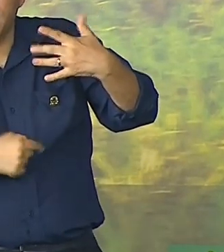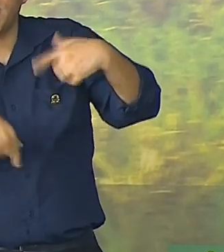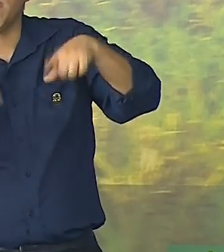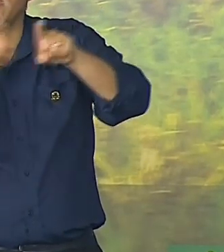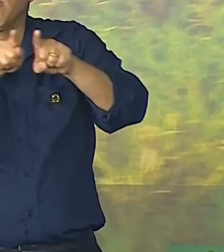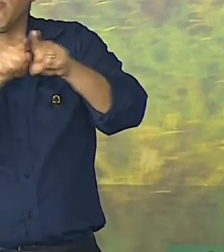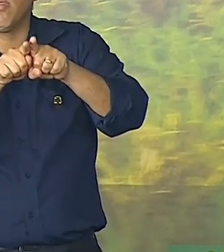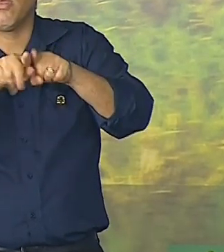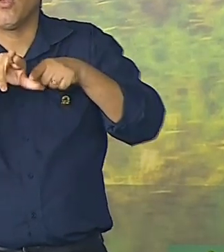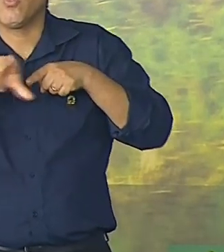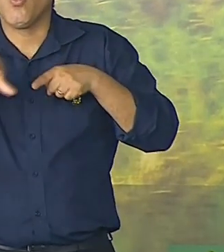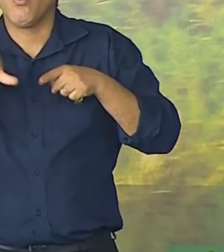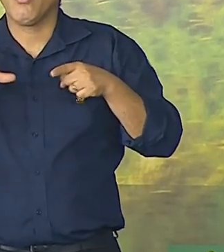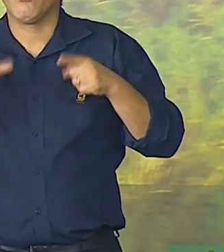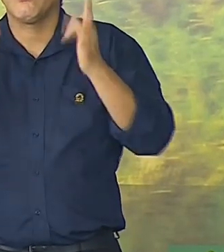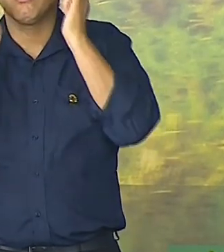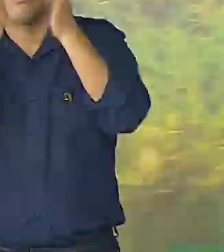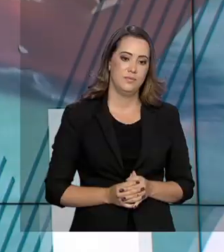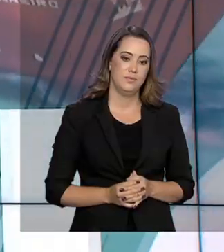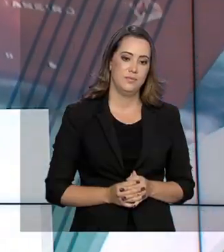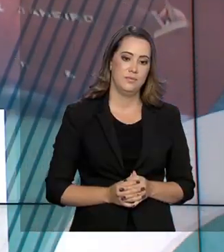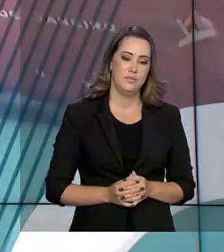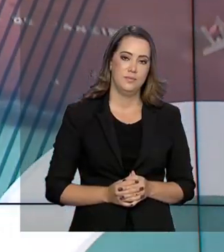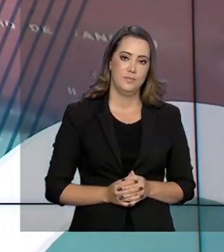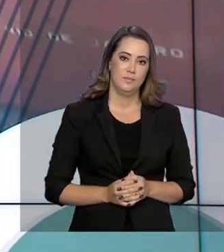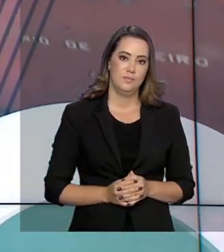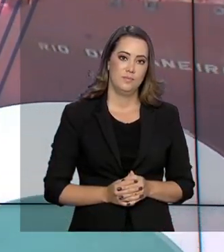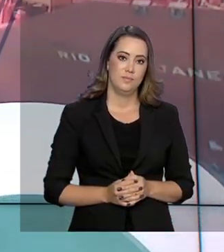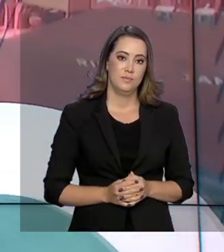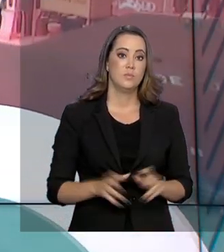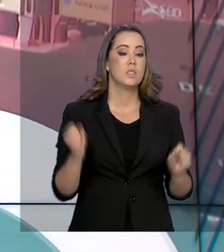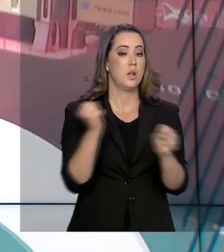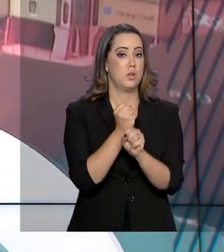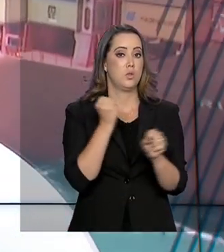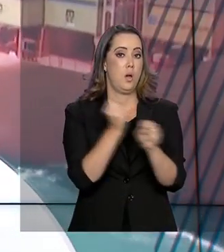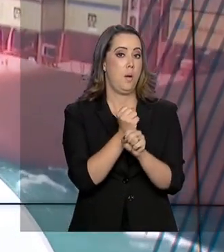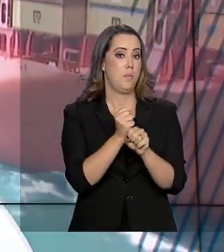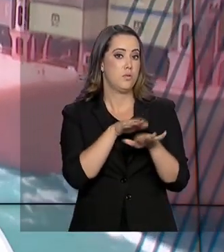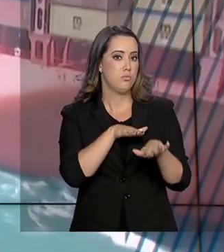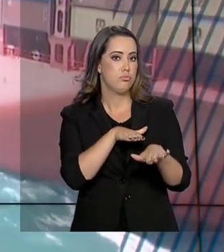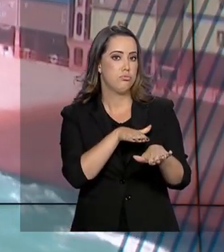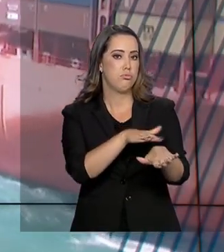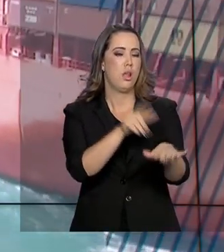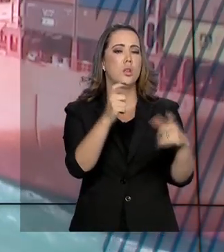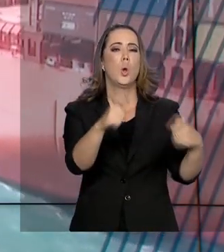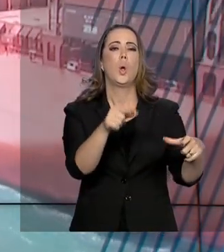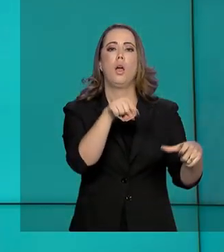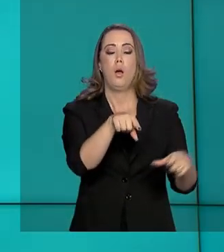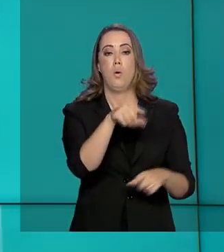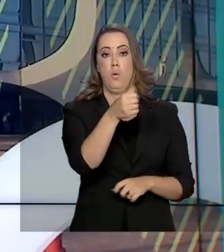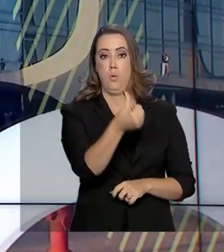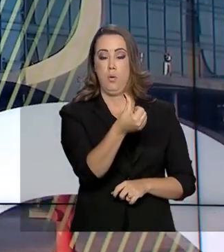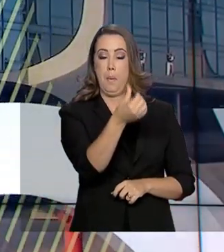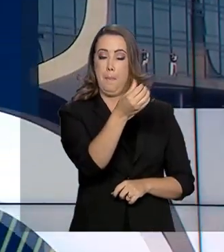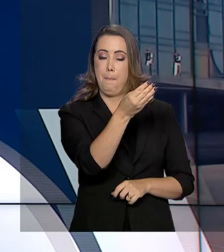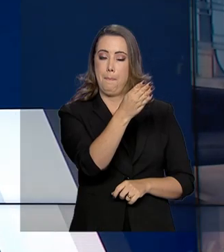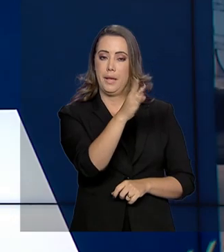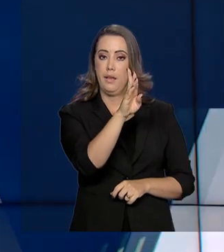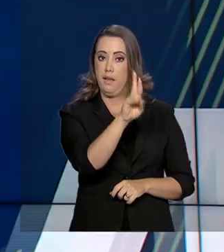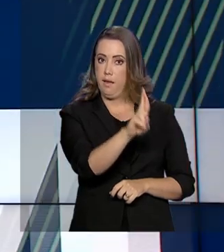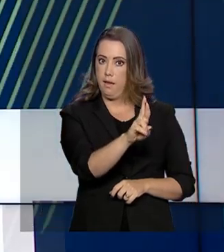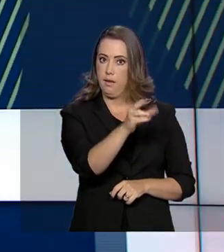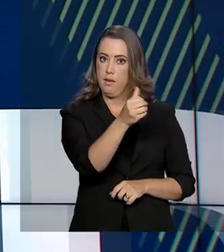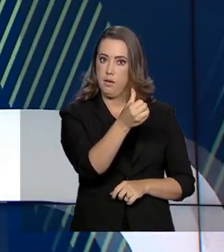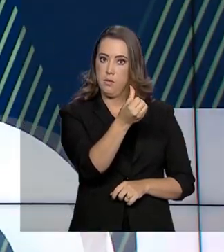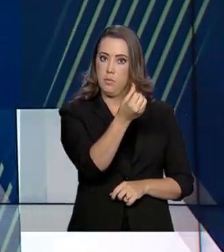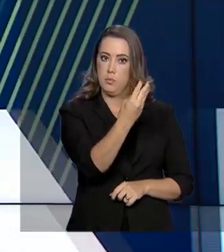buscar deixar obras paradas. As obras de pavimentação deste trecho entregue hoje, da BR-163,